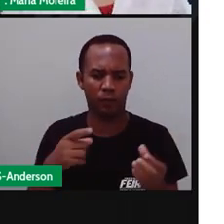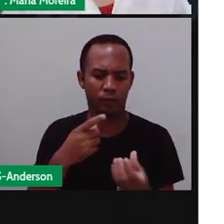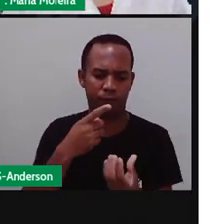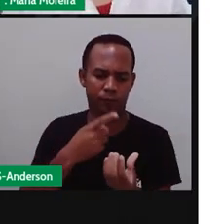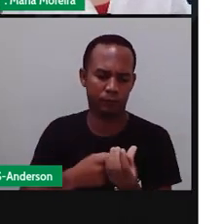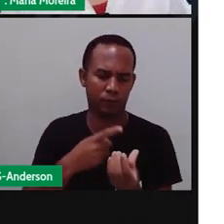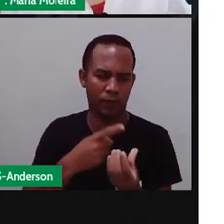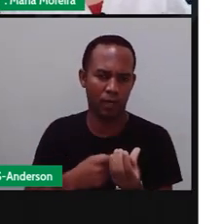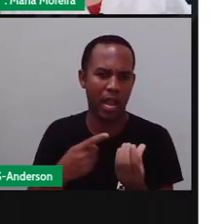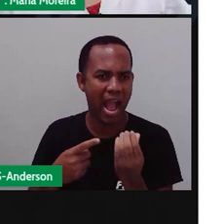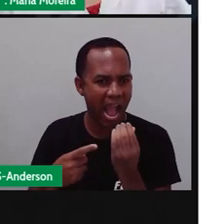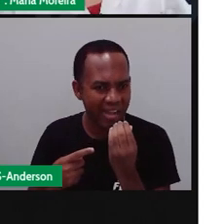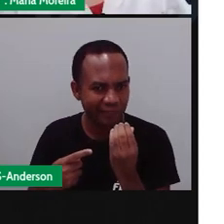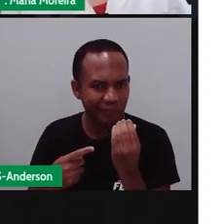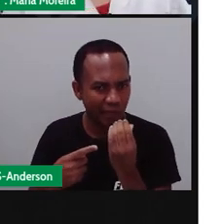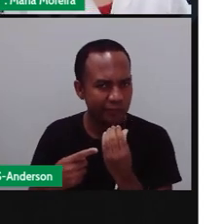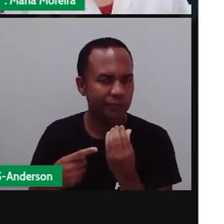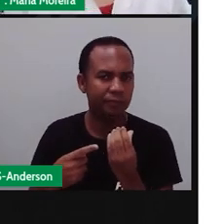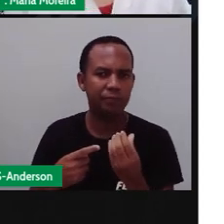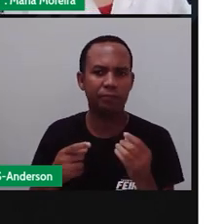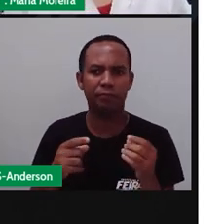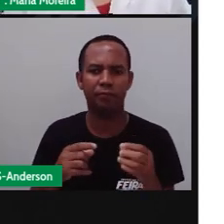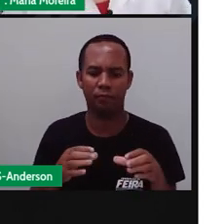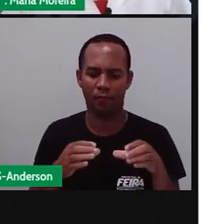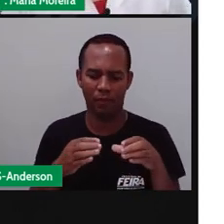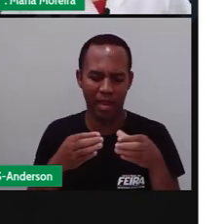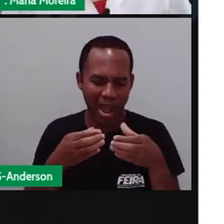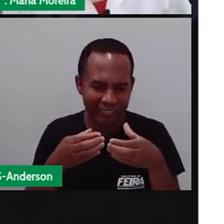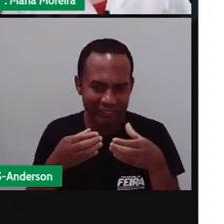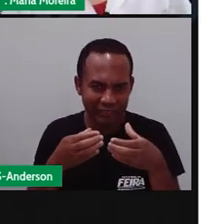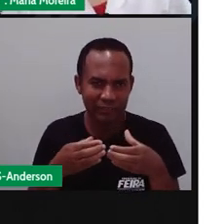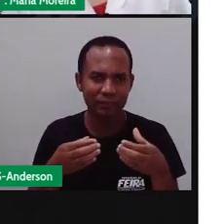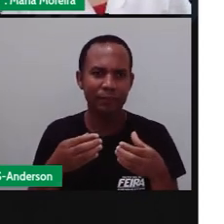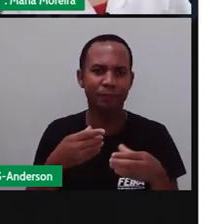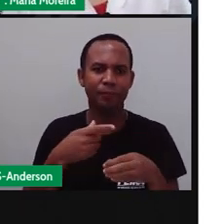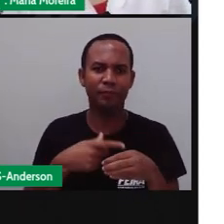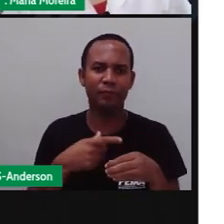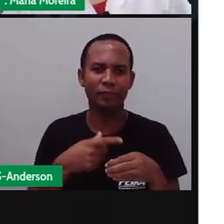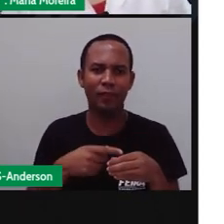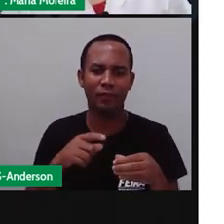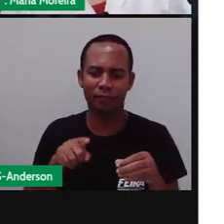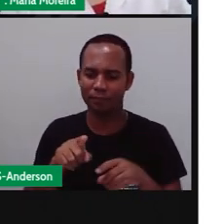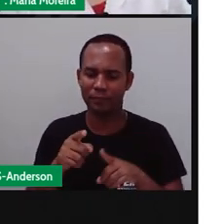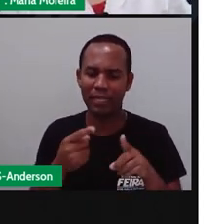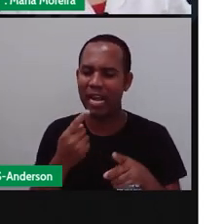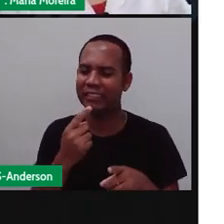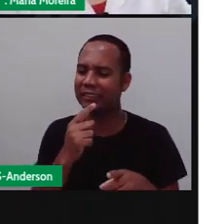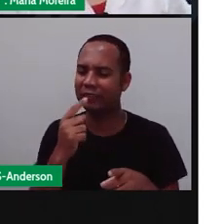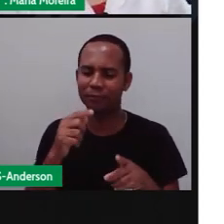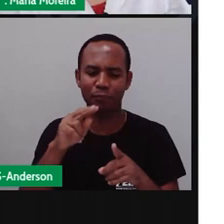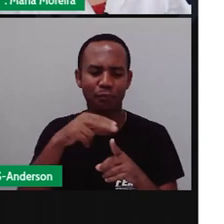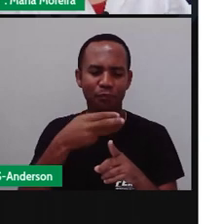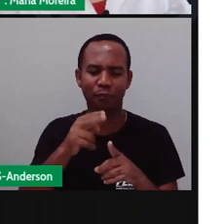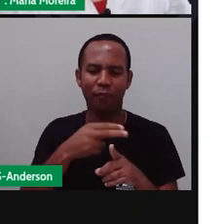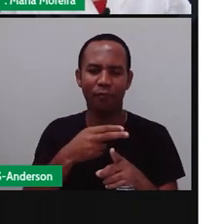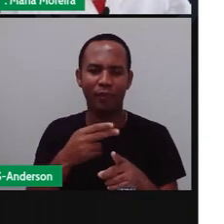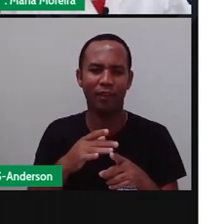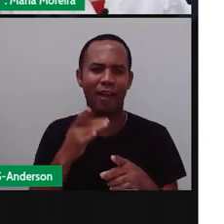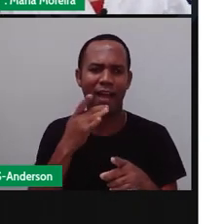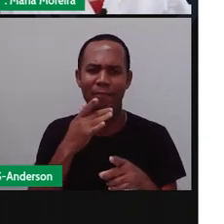churrasquinho, o queijo coalho, o pastel da ave de feira, o cachorro quente, o espetinho de morangos coberto com chocolate.